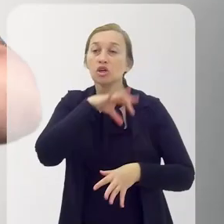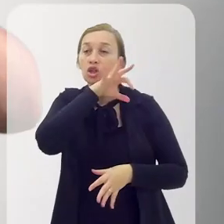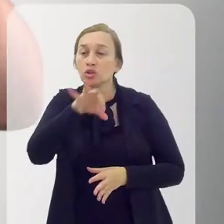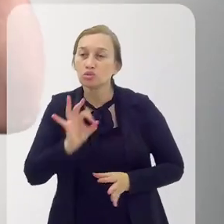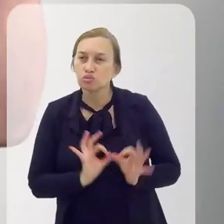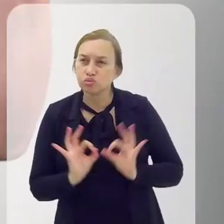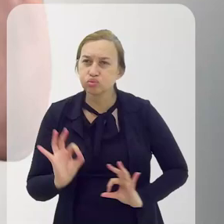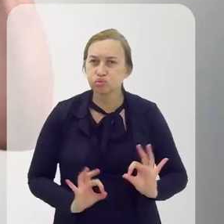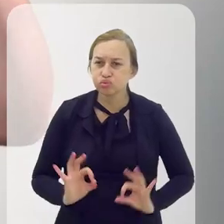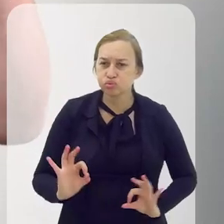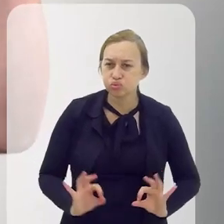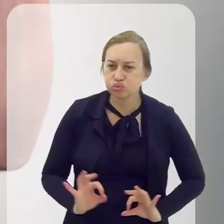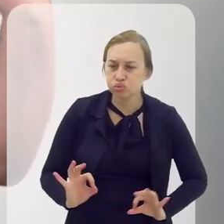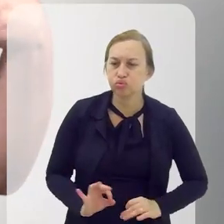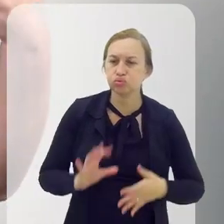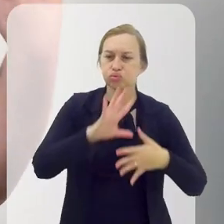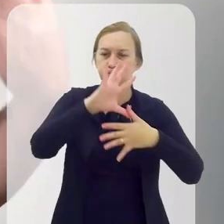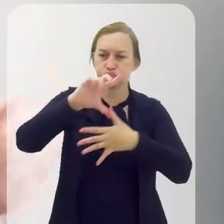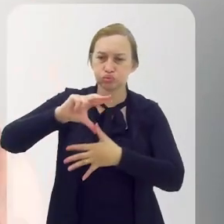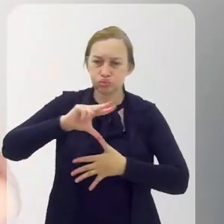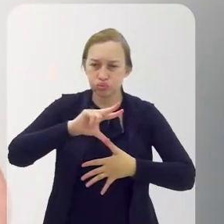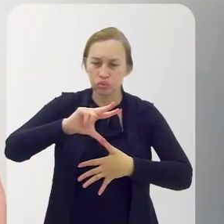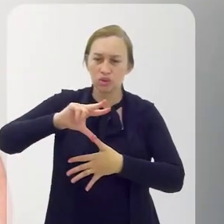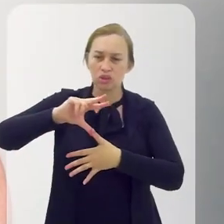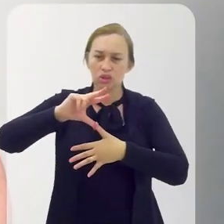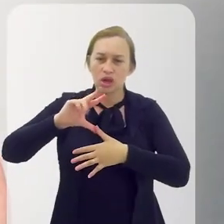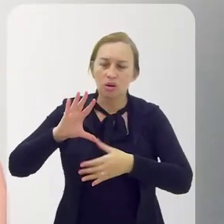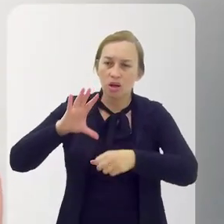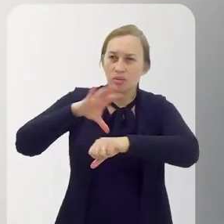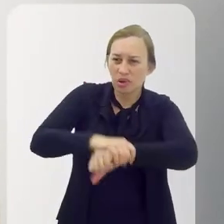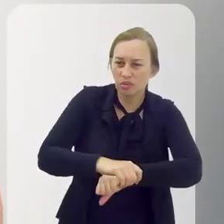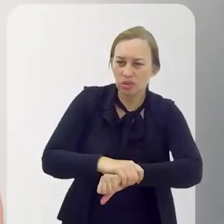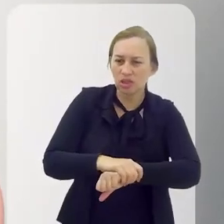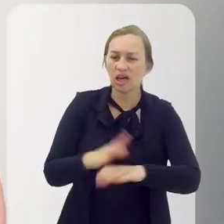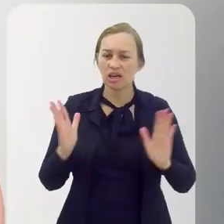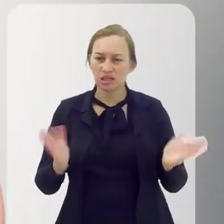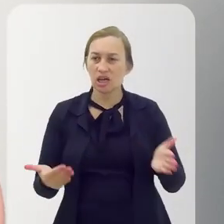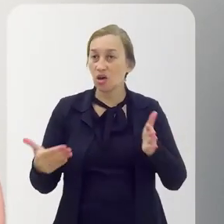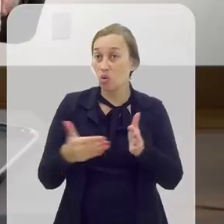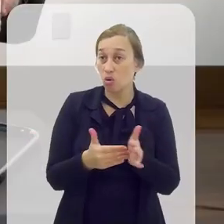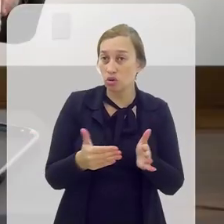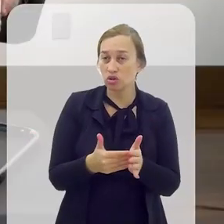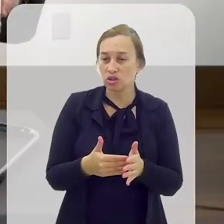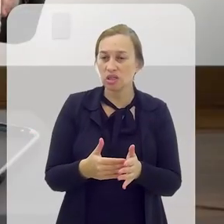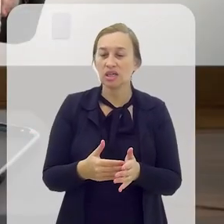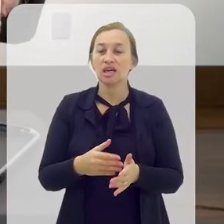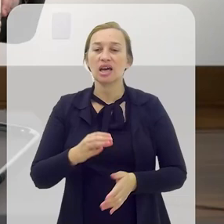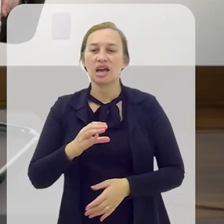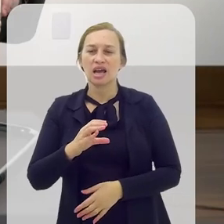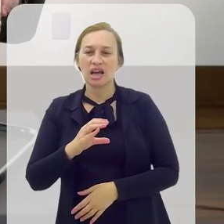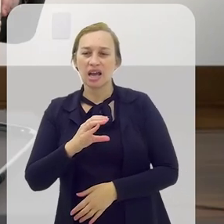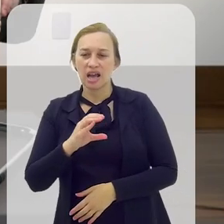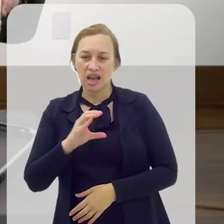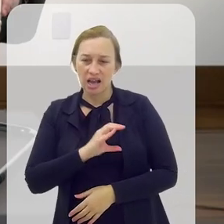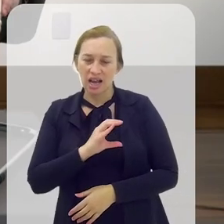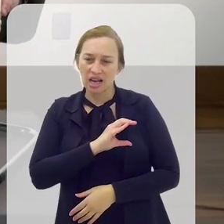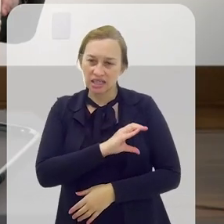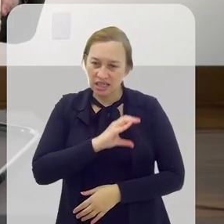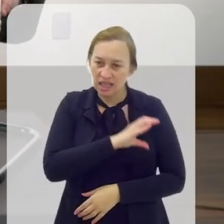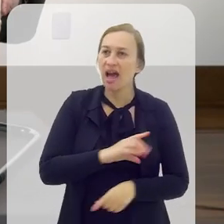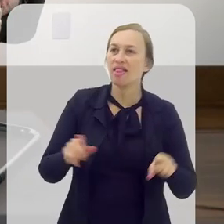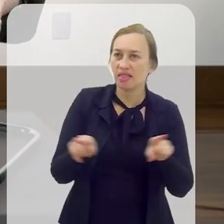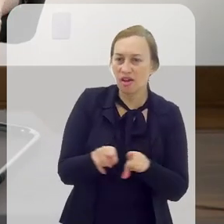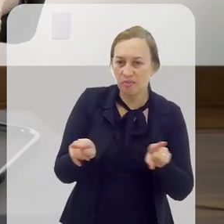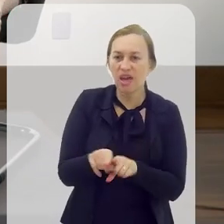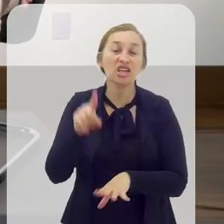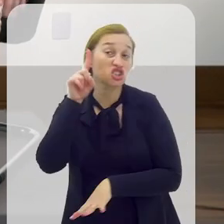E isso desde a América pré-colombiana até hoje em dia. No Canadá também. No Canadá.